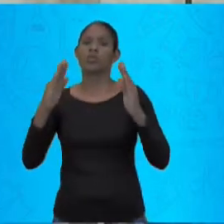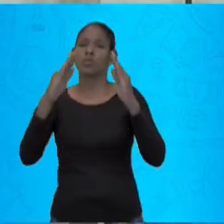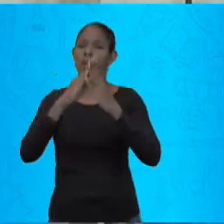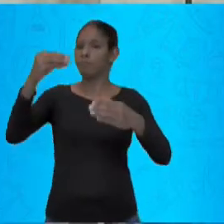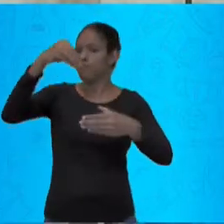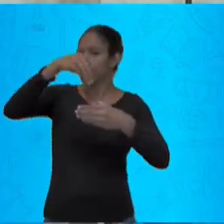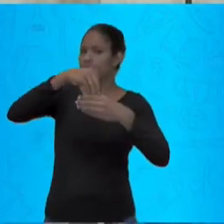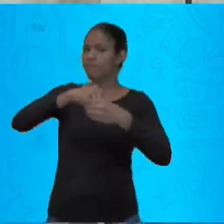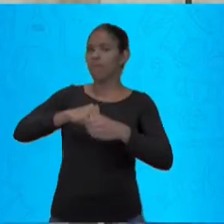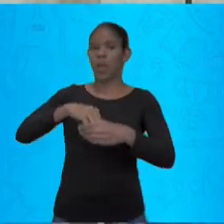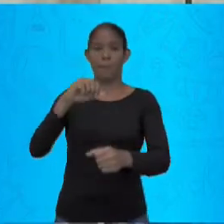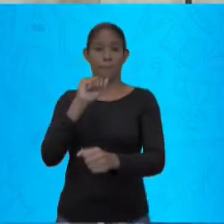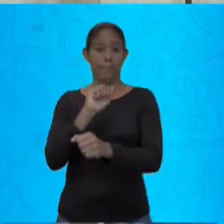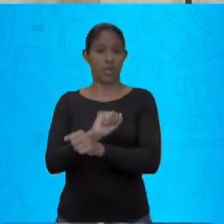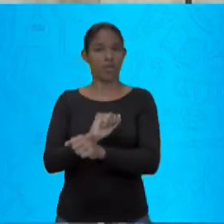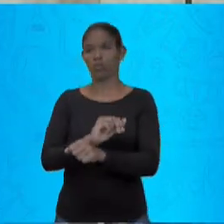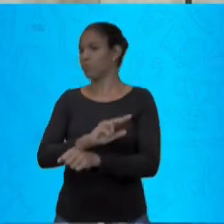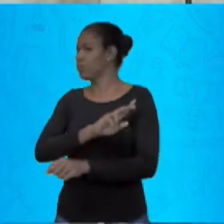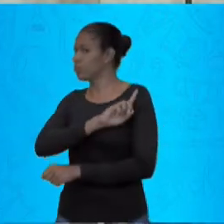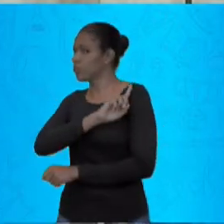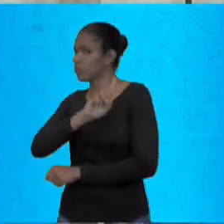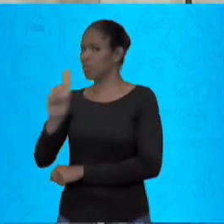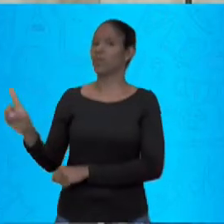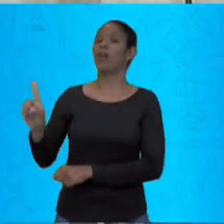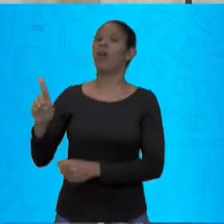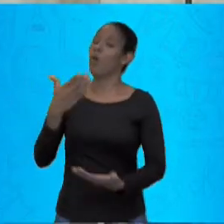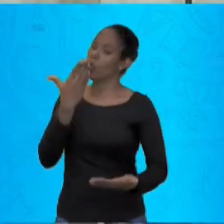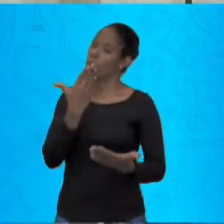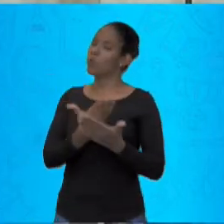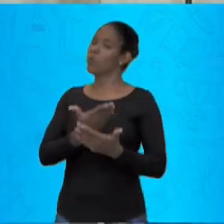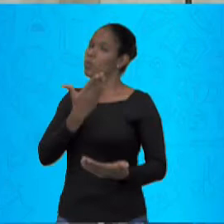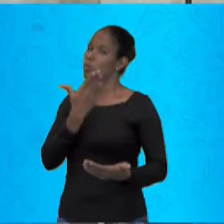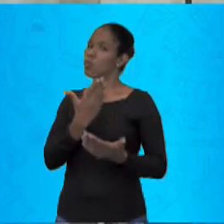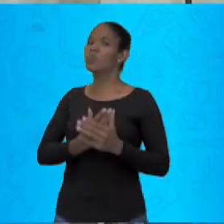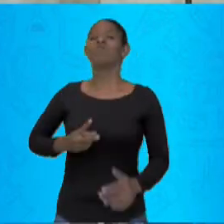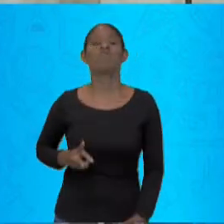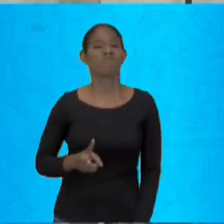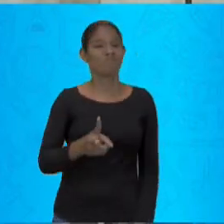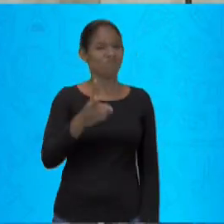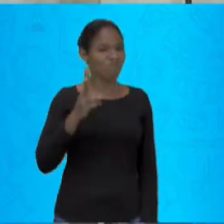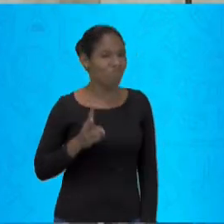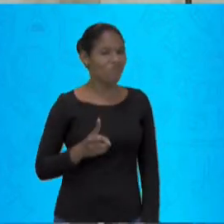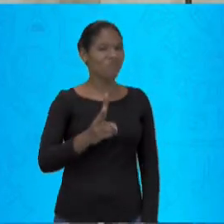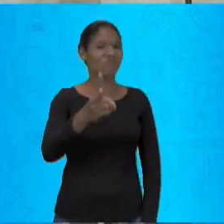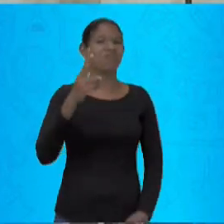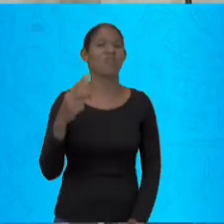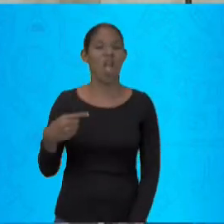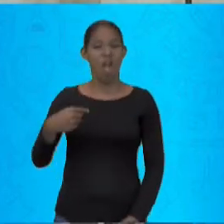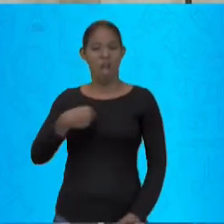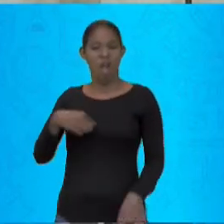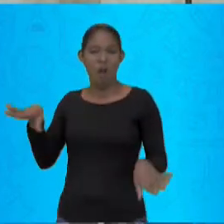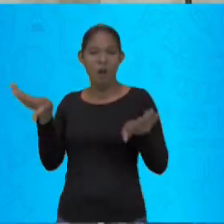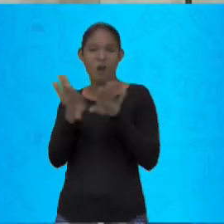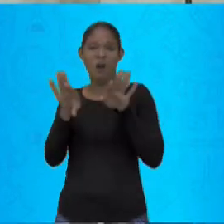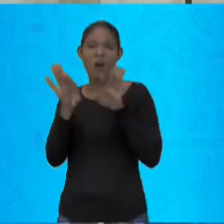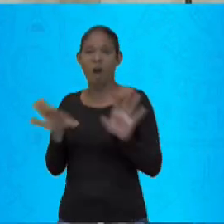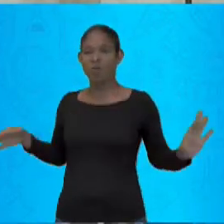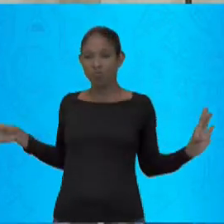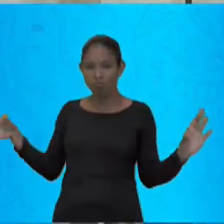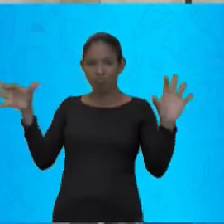ninguém fica parado, os estudos continuam. Eu também estou conectado,